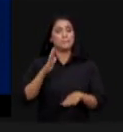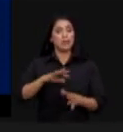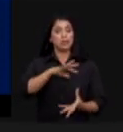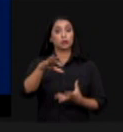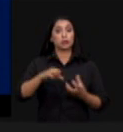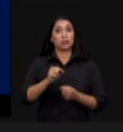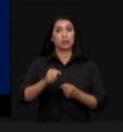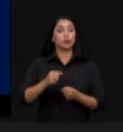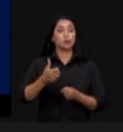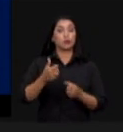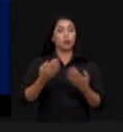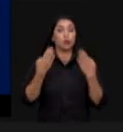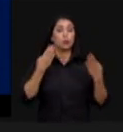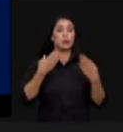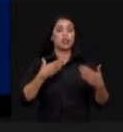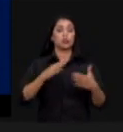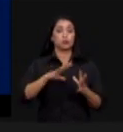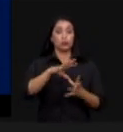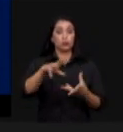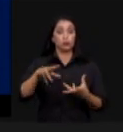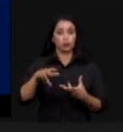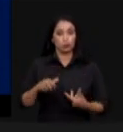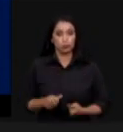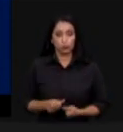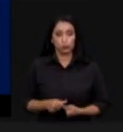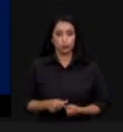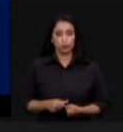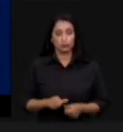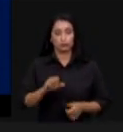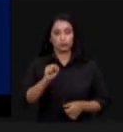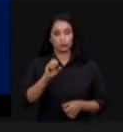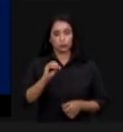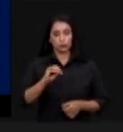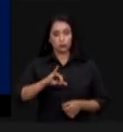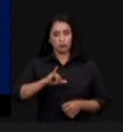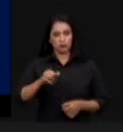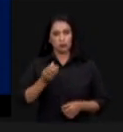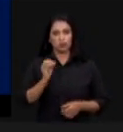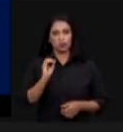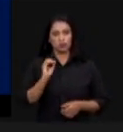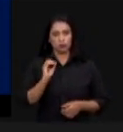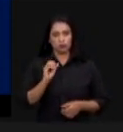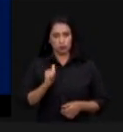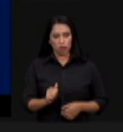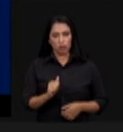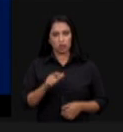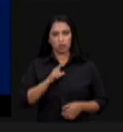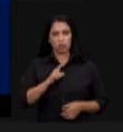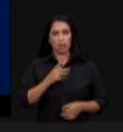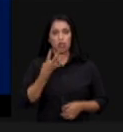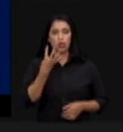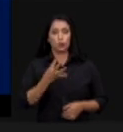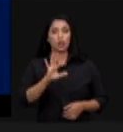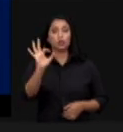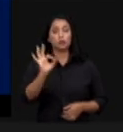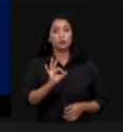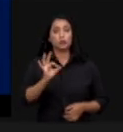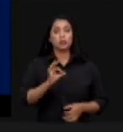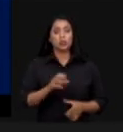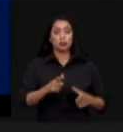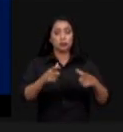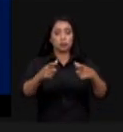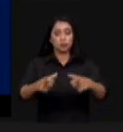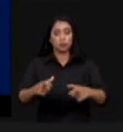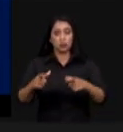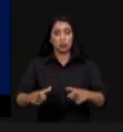A soja, apenas para contextualizar aquilo que foi dito pelo Celso Moretti, ocupa 4% do território brasileiro e